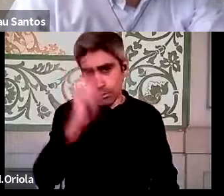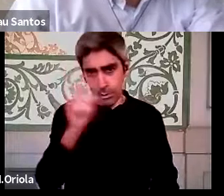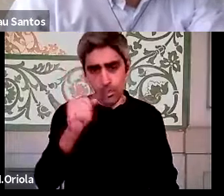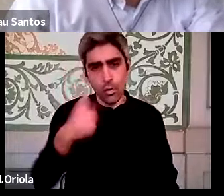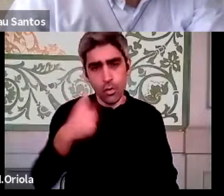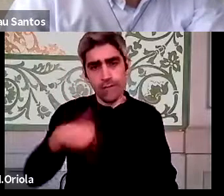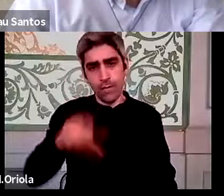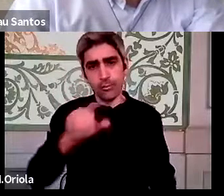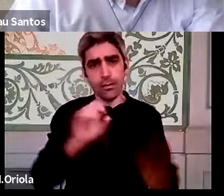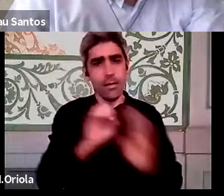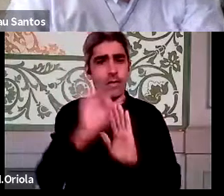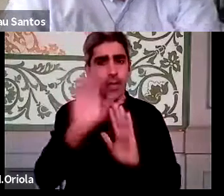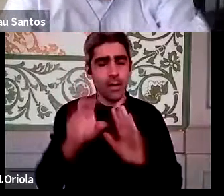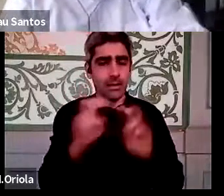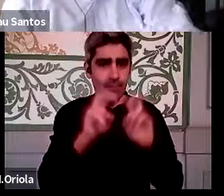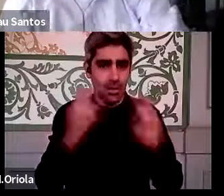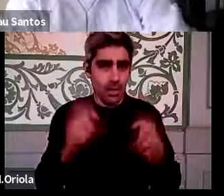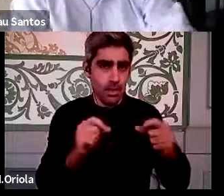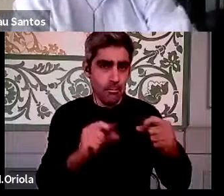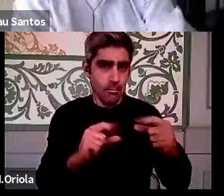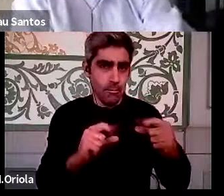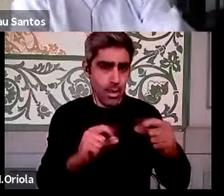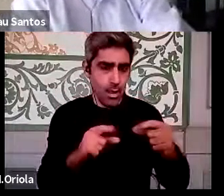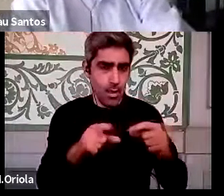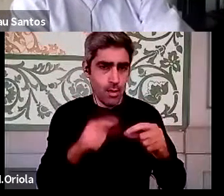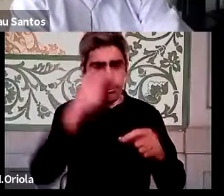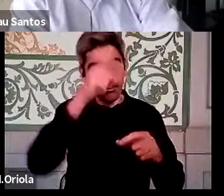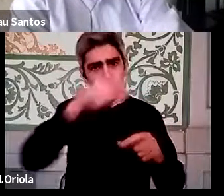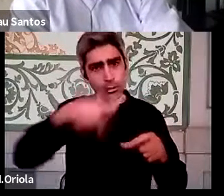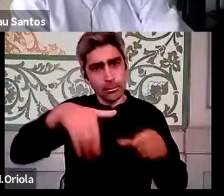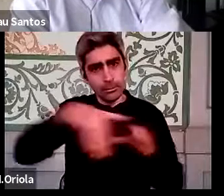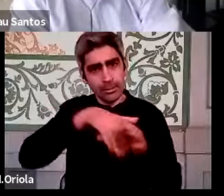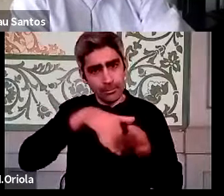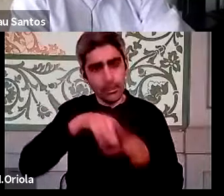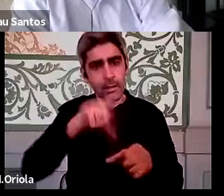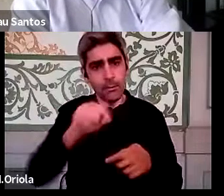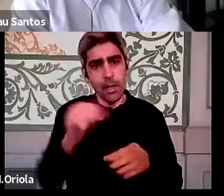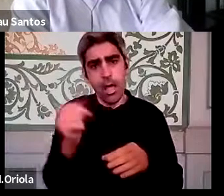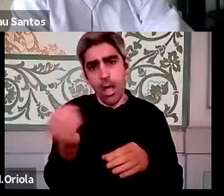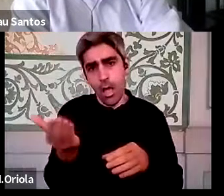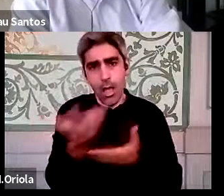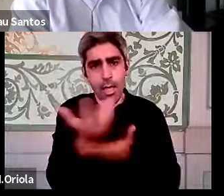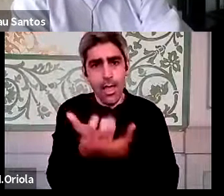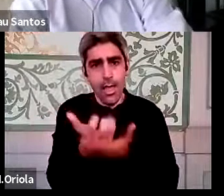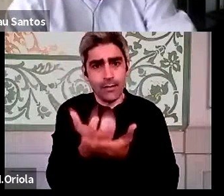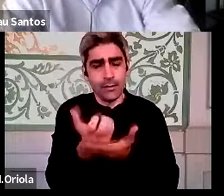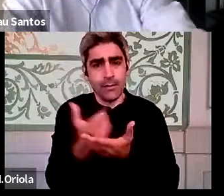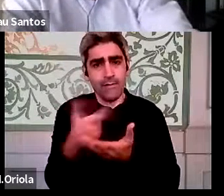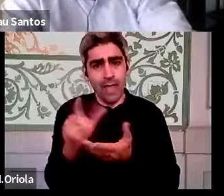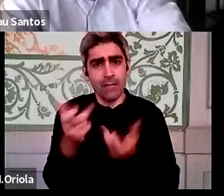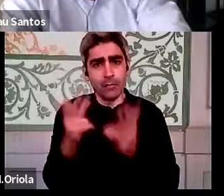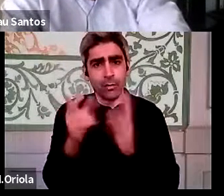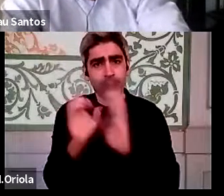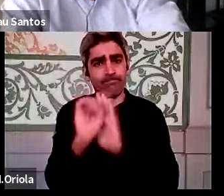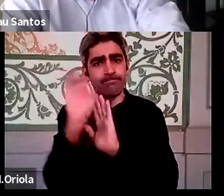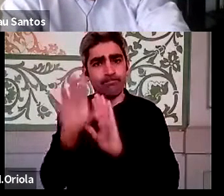os certificados para os participantes, e que a gravação desta apresentação será disponibilizada no canal